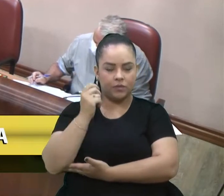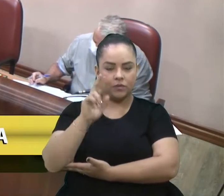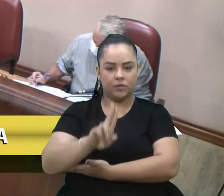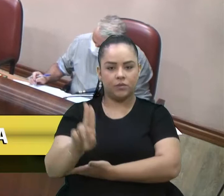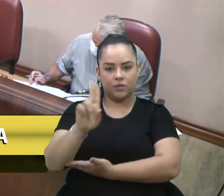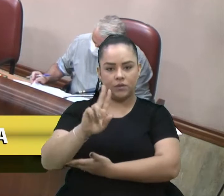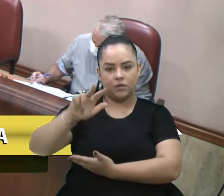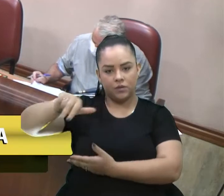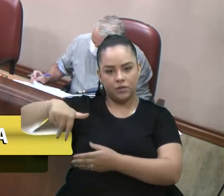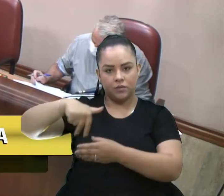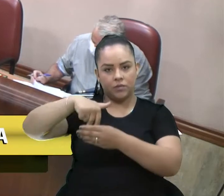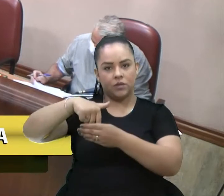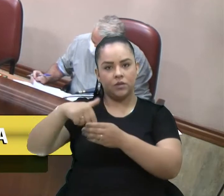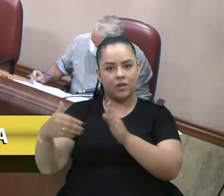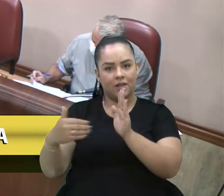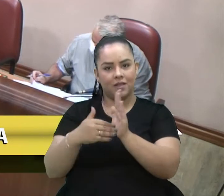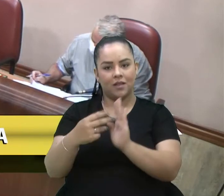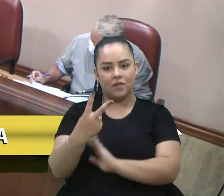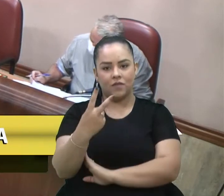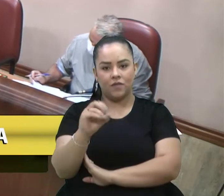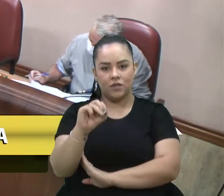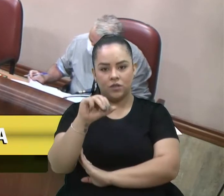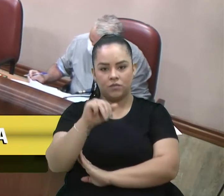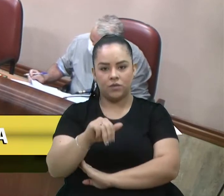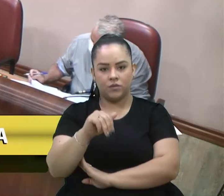tribuna por até 20 minutos.